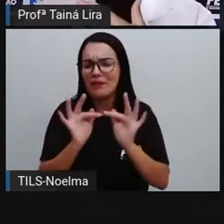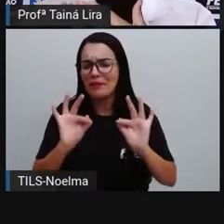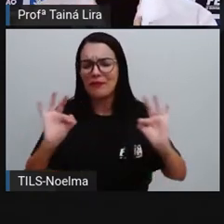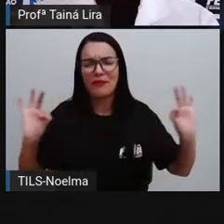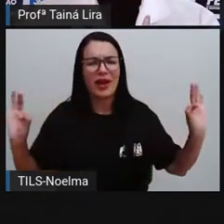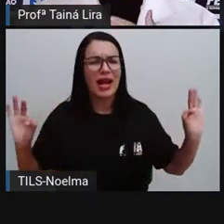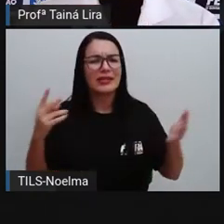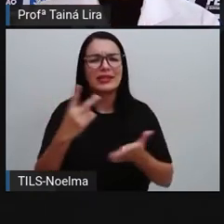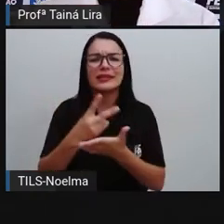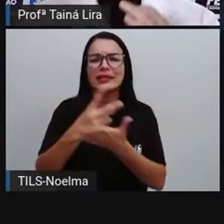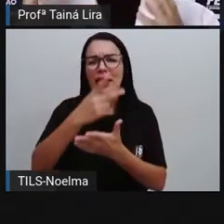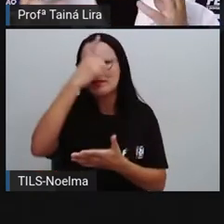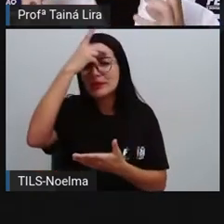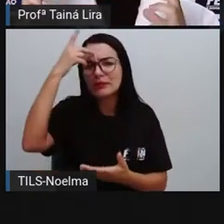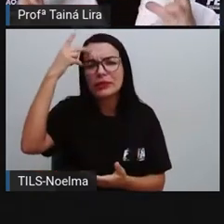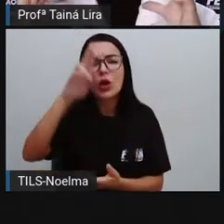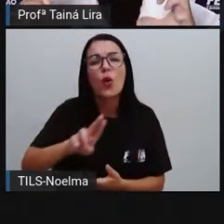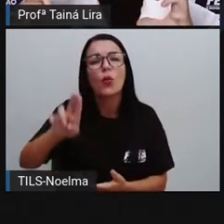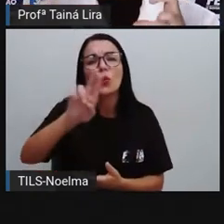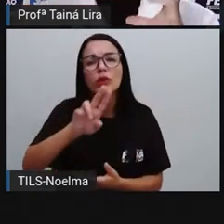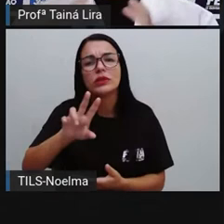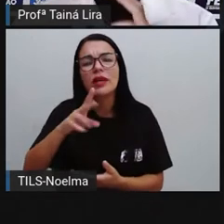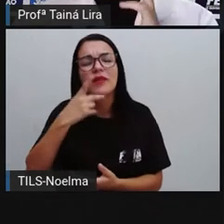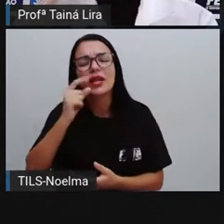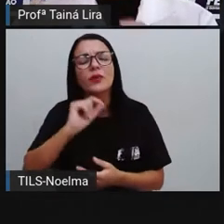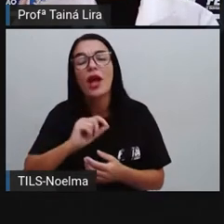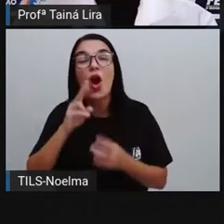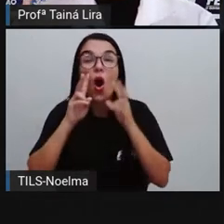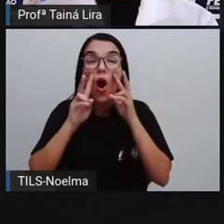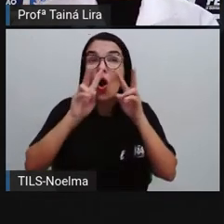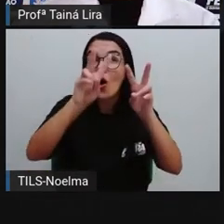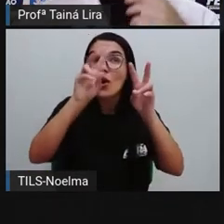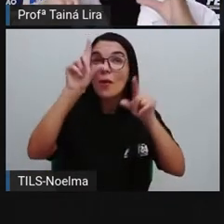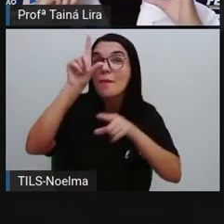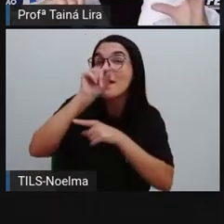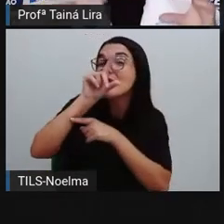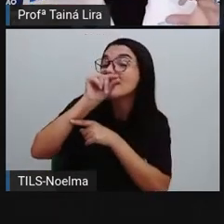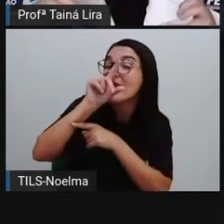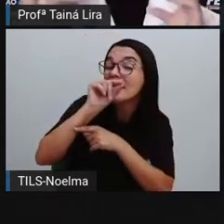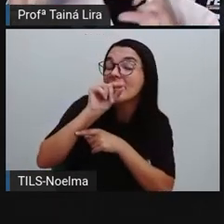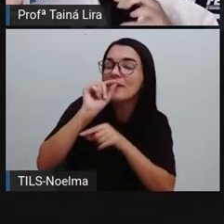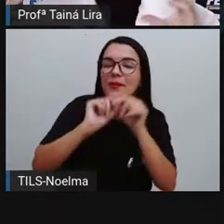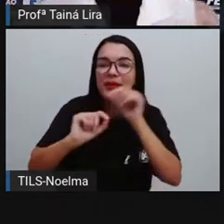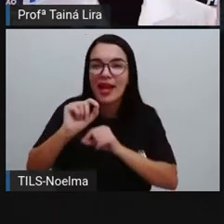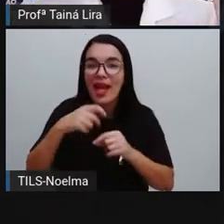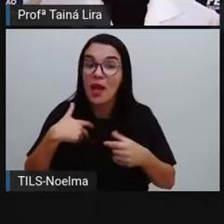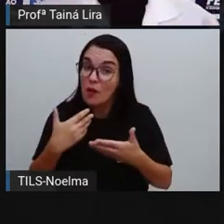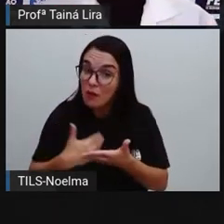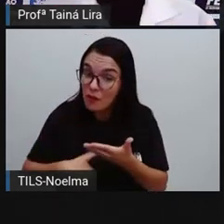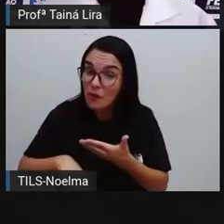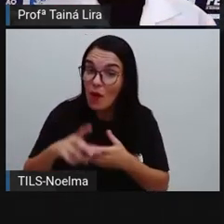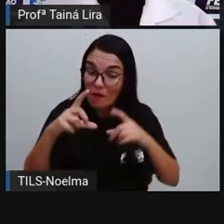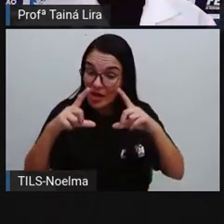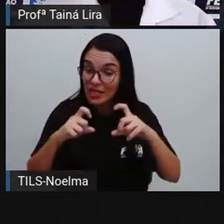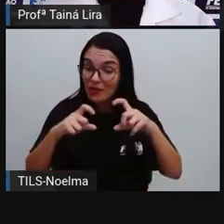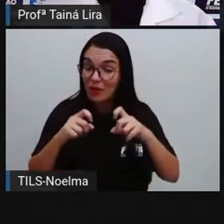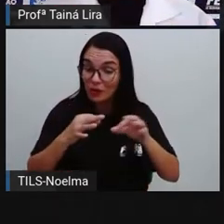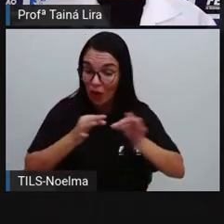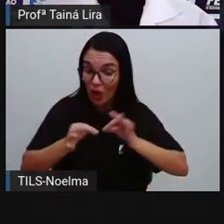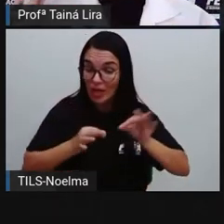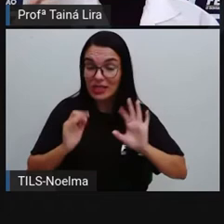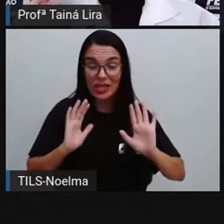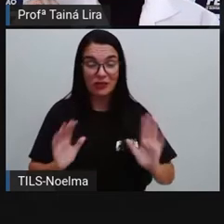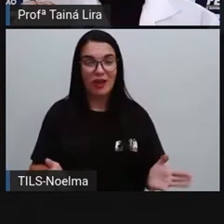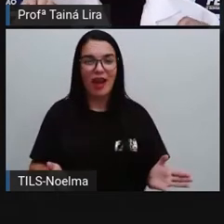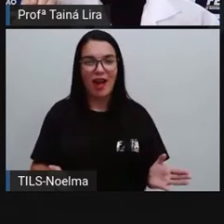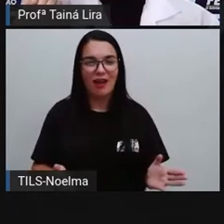a foto. seja, ela está indicando ali. Quando ela fala, olha o passarinho, quer dizer que vou bater a foto. Se ajeita aí, tá?